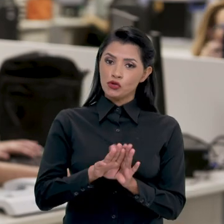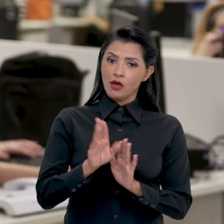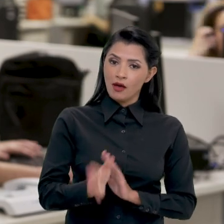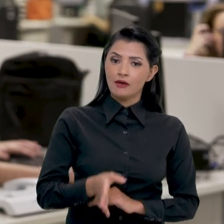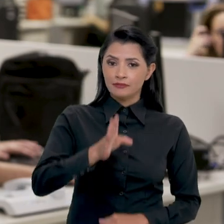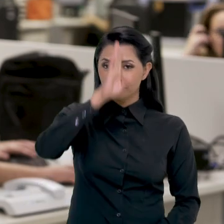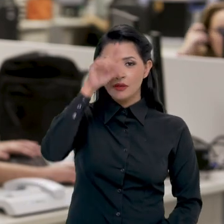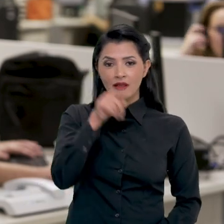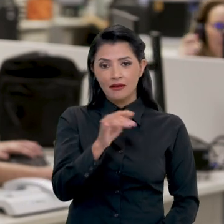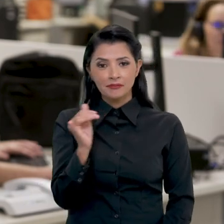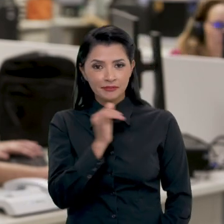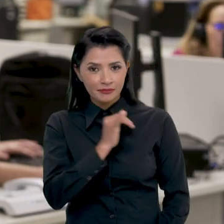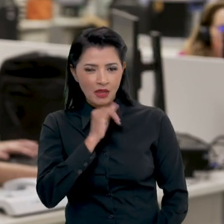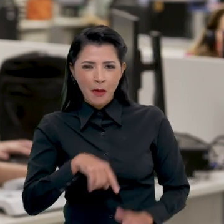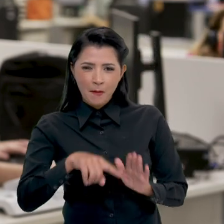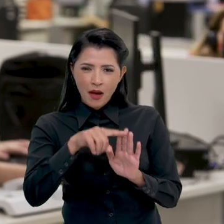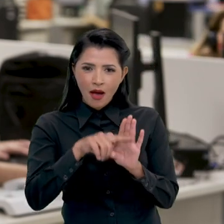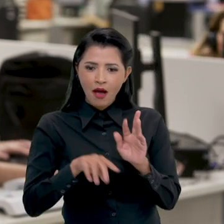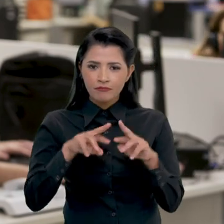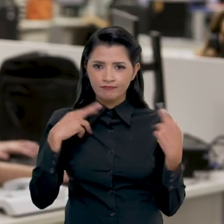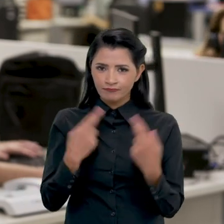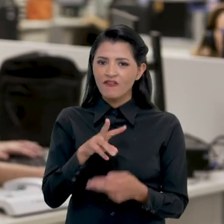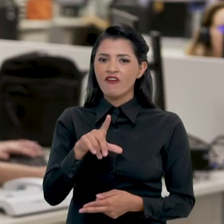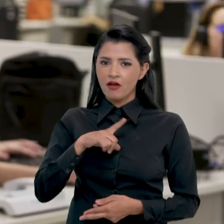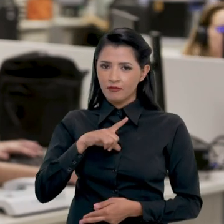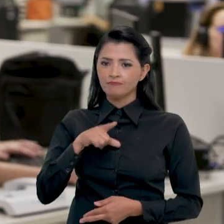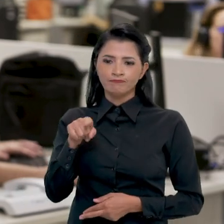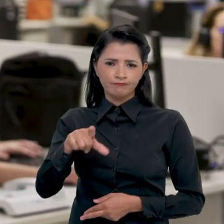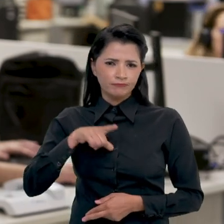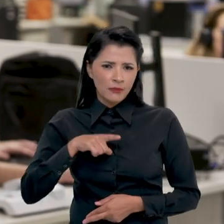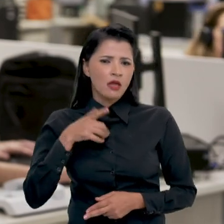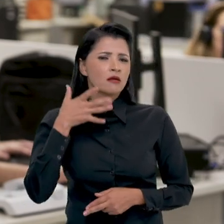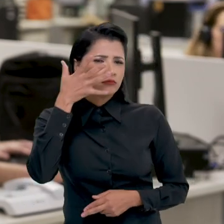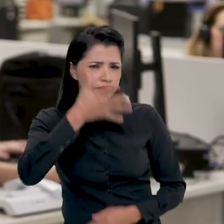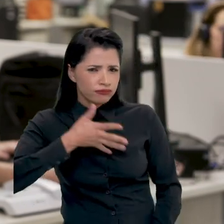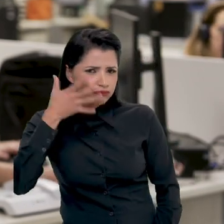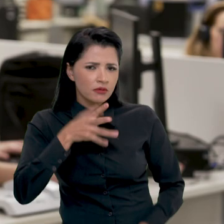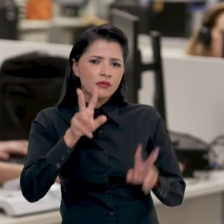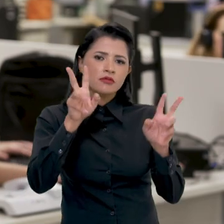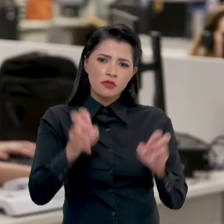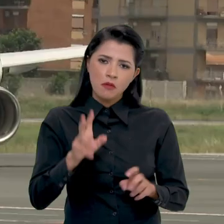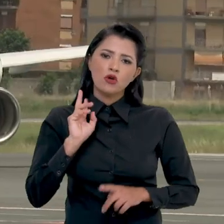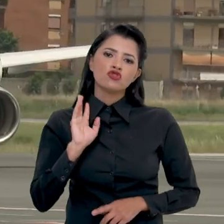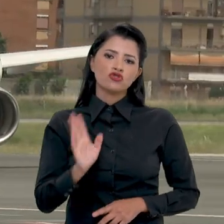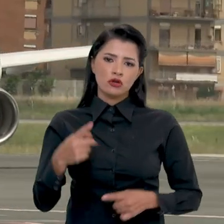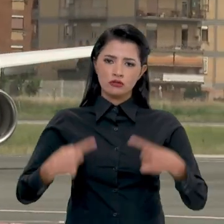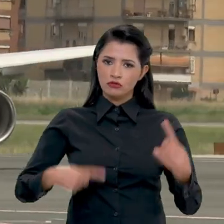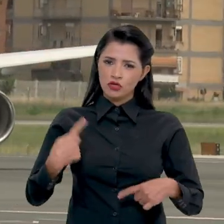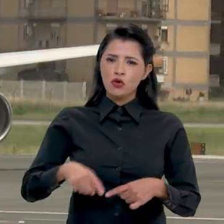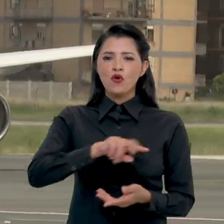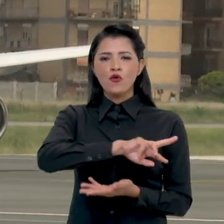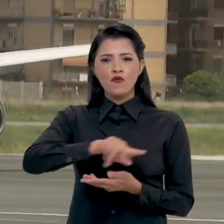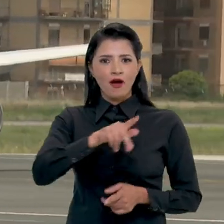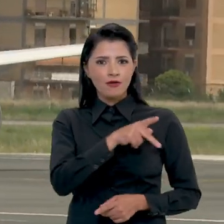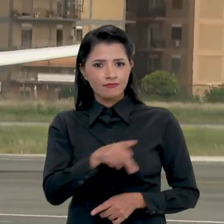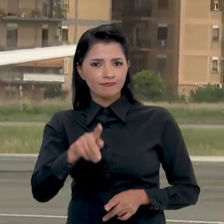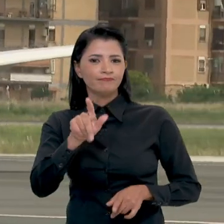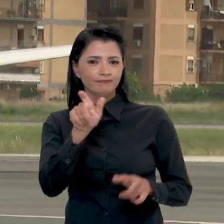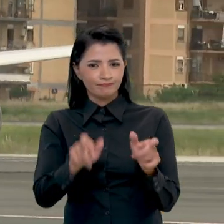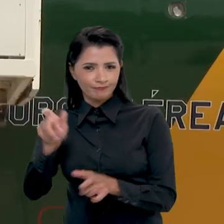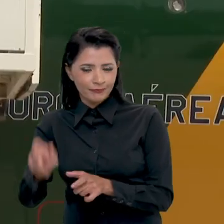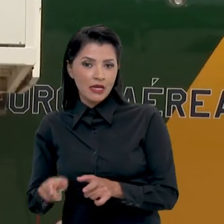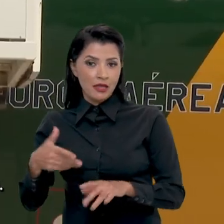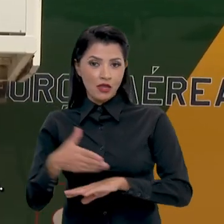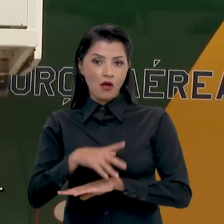O presidente Lula já está em Roma, na Itália. Nas agendas bilaterais que terá, Lula deve abordar temas que tem discutido com vários